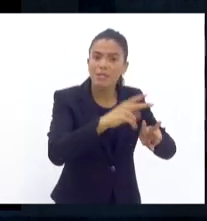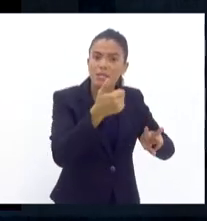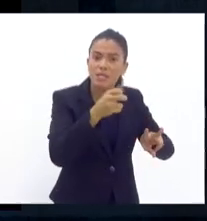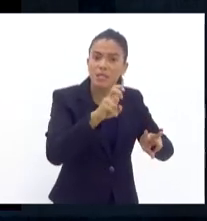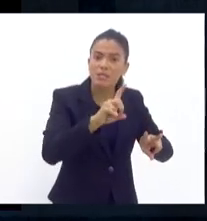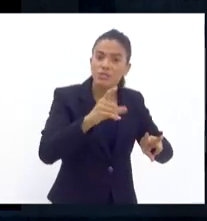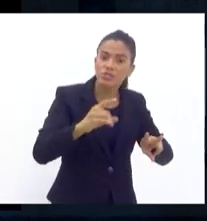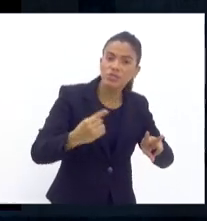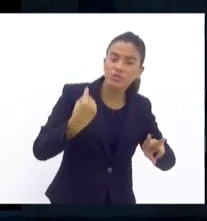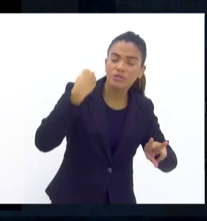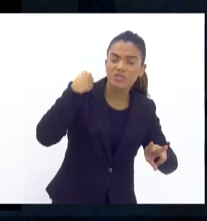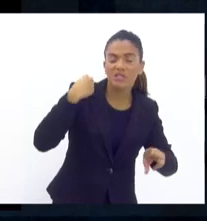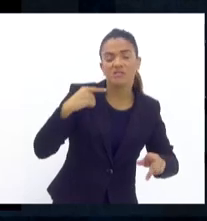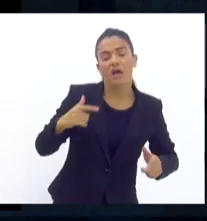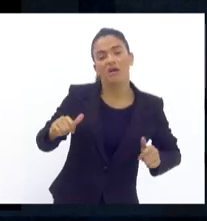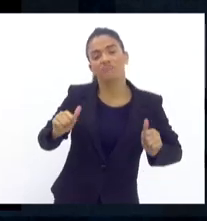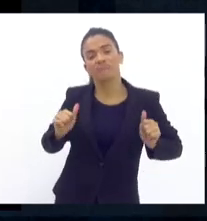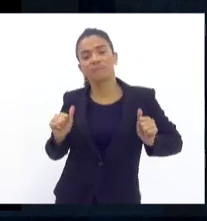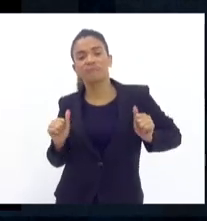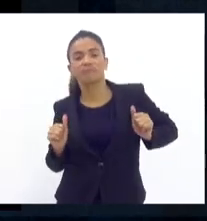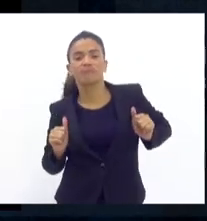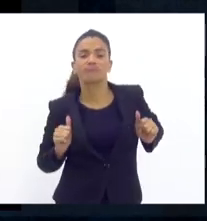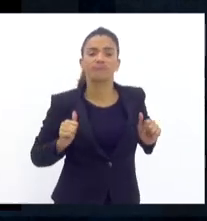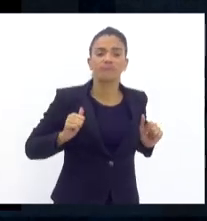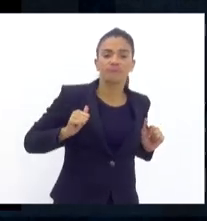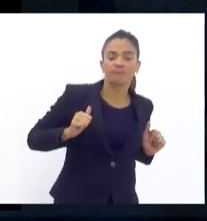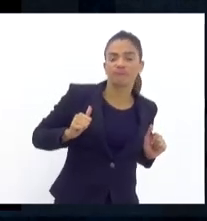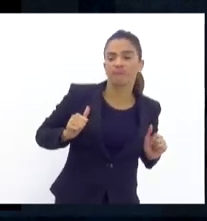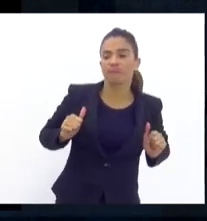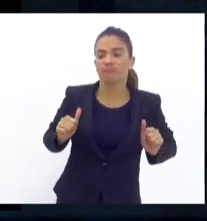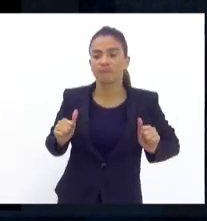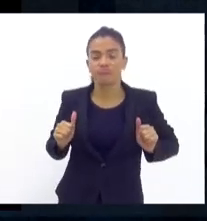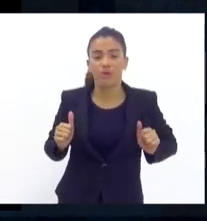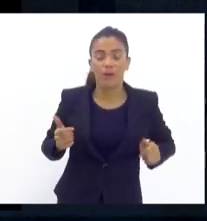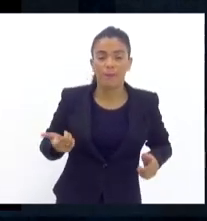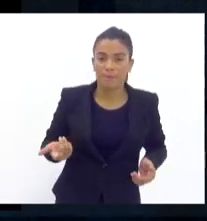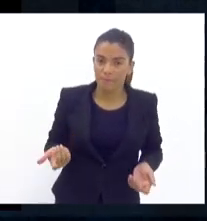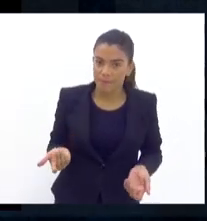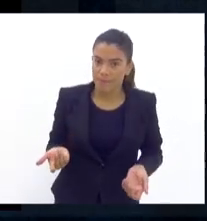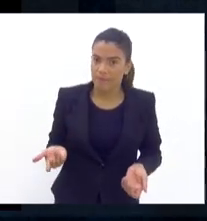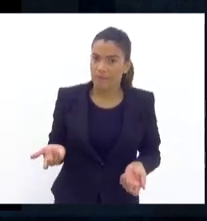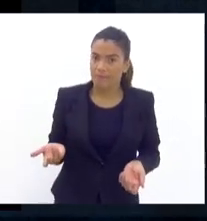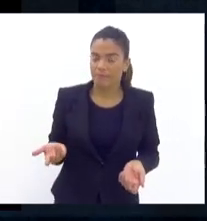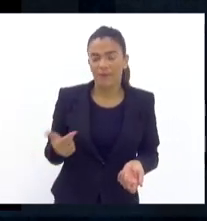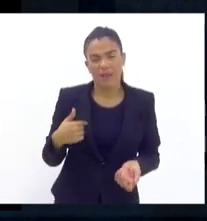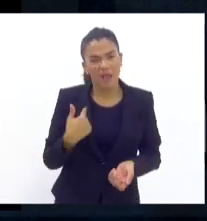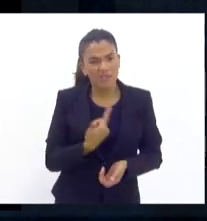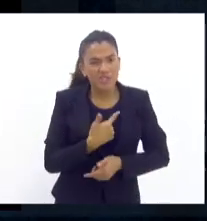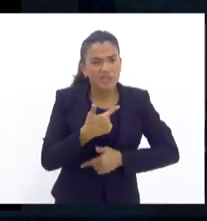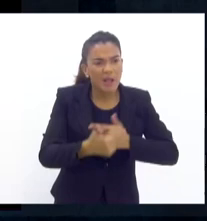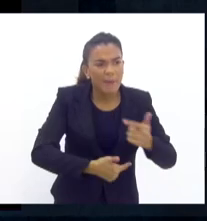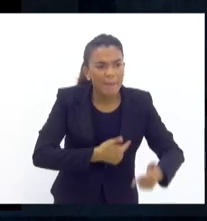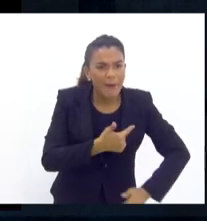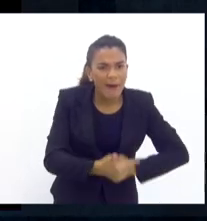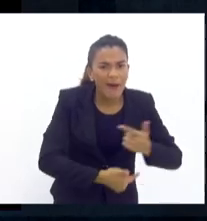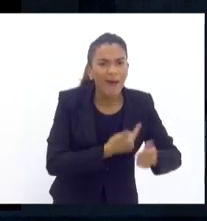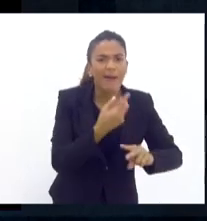tirando onda, entre aspas, tirando onda. Então, a gente tem que ter um trabalho muito